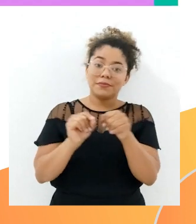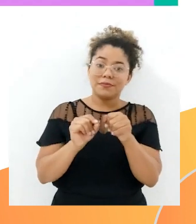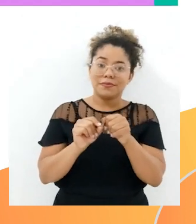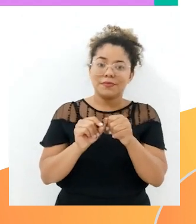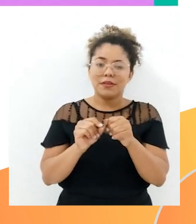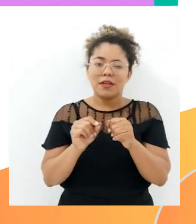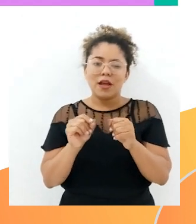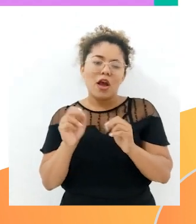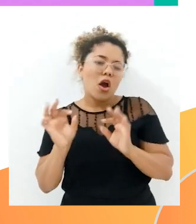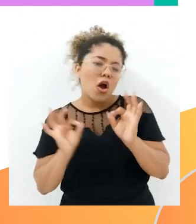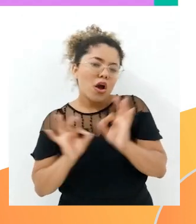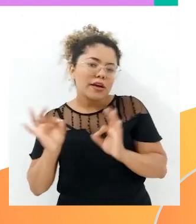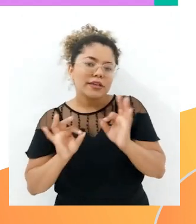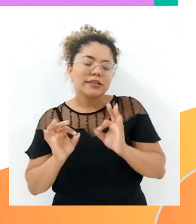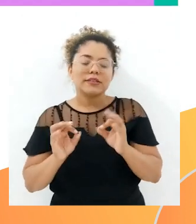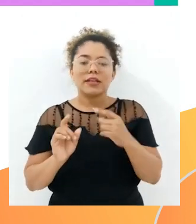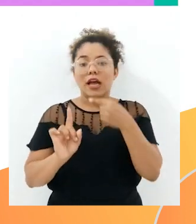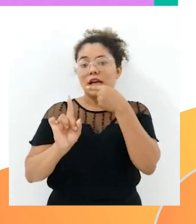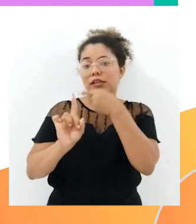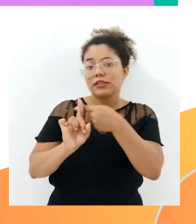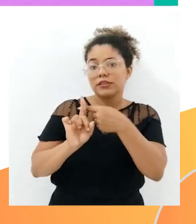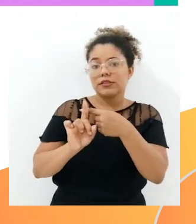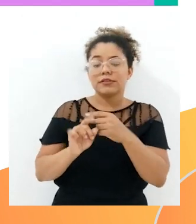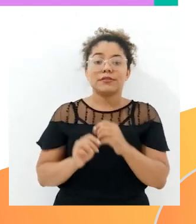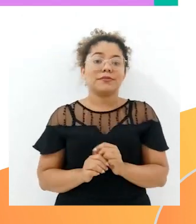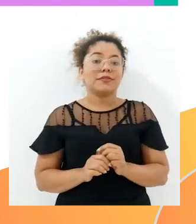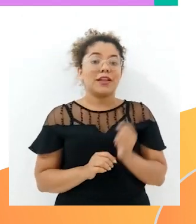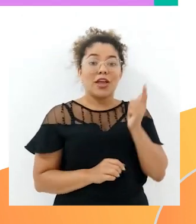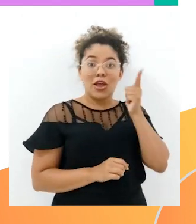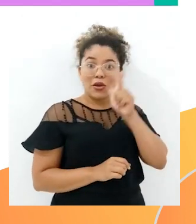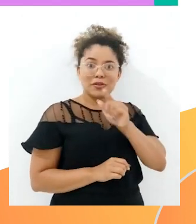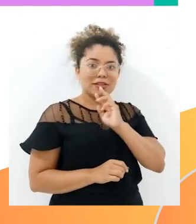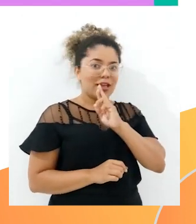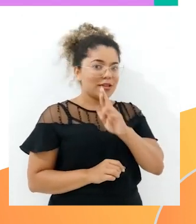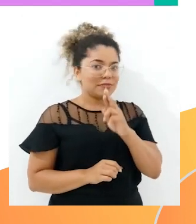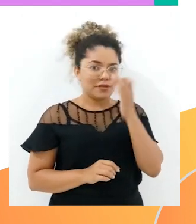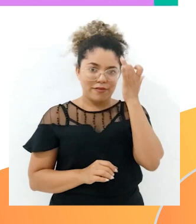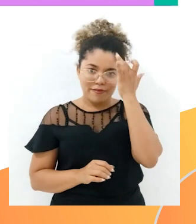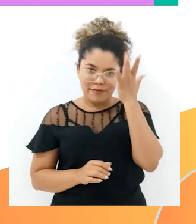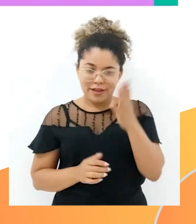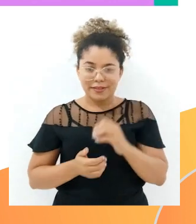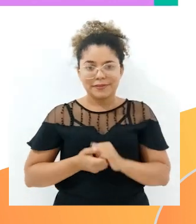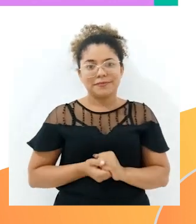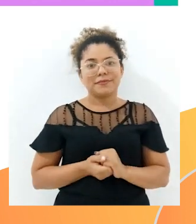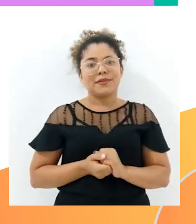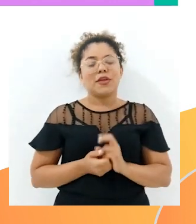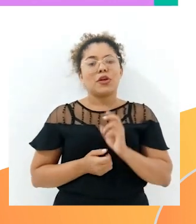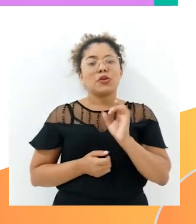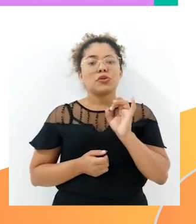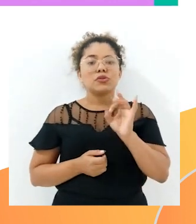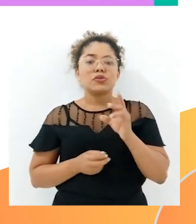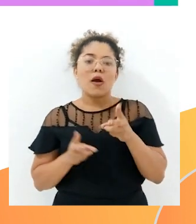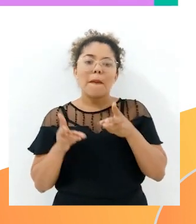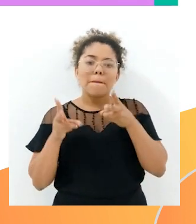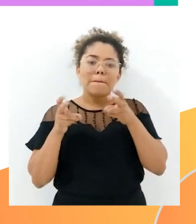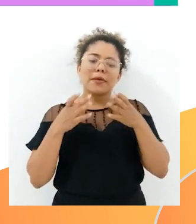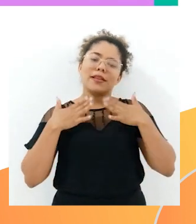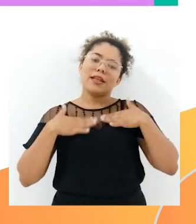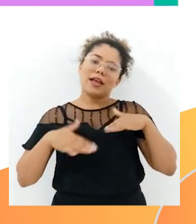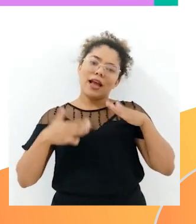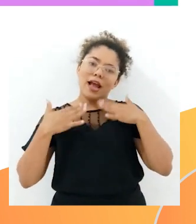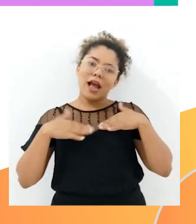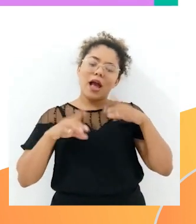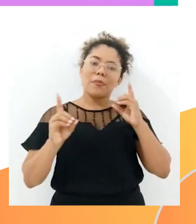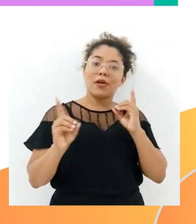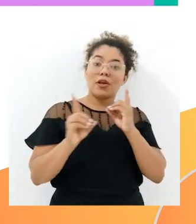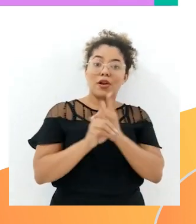armar a continha, fazer o algoritmo para poder resolver com facilidade. Basta a gente ter calma, localizar as